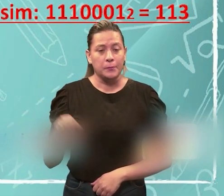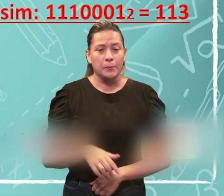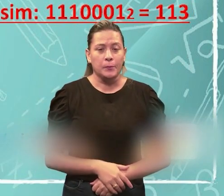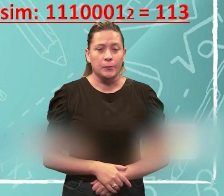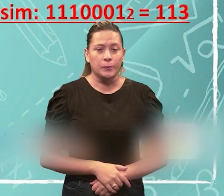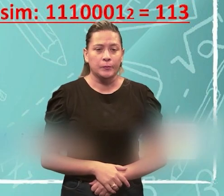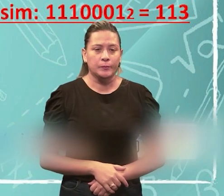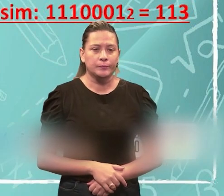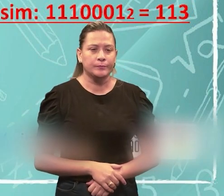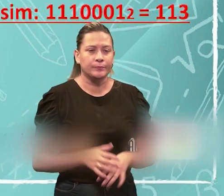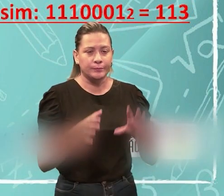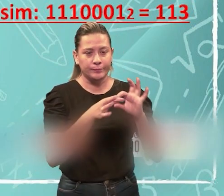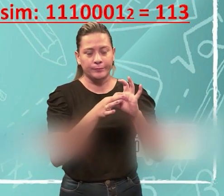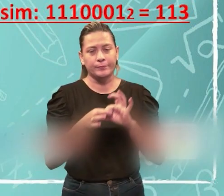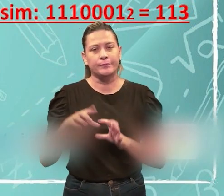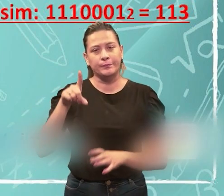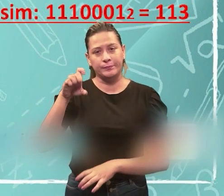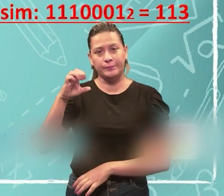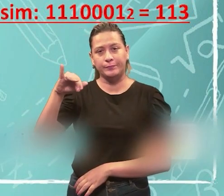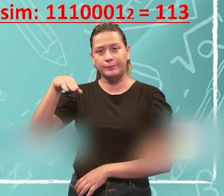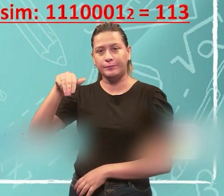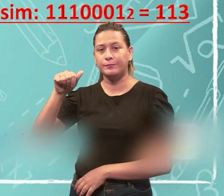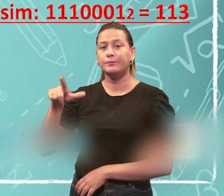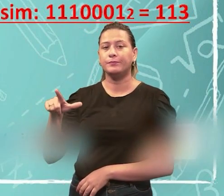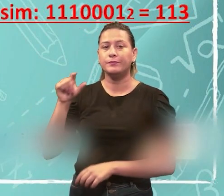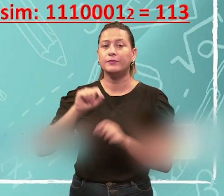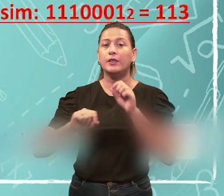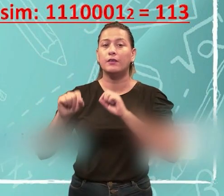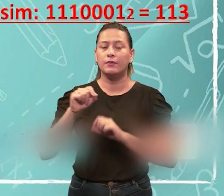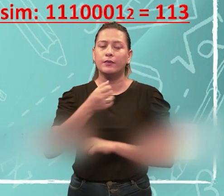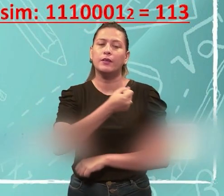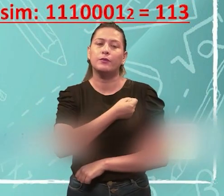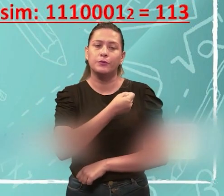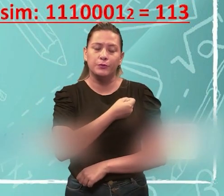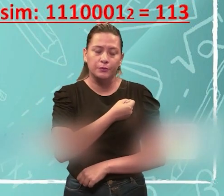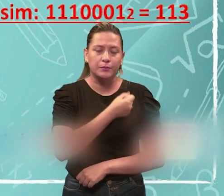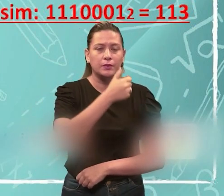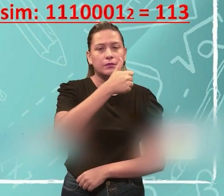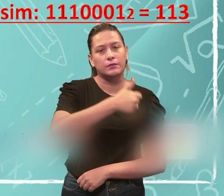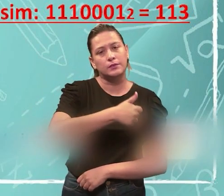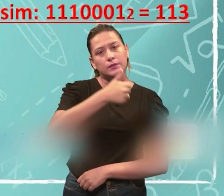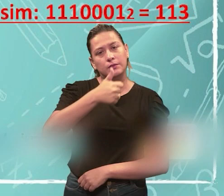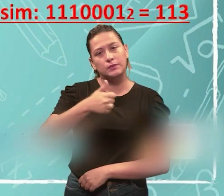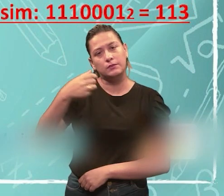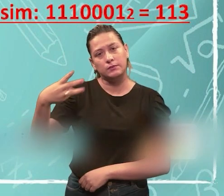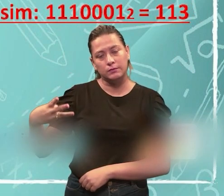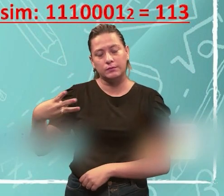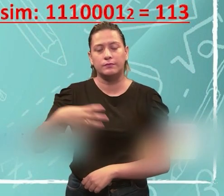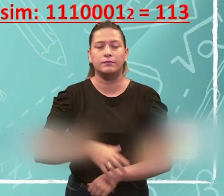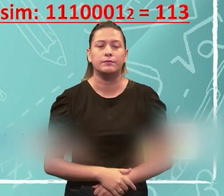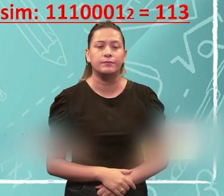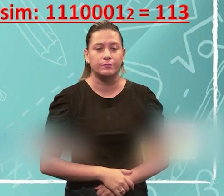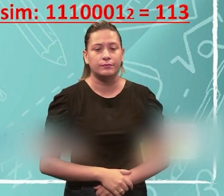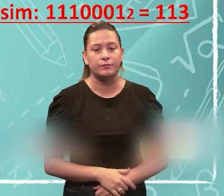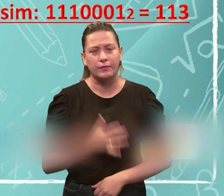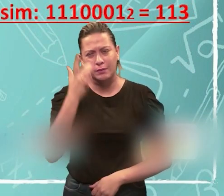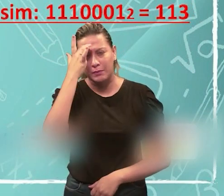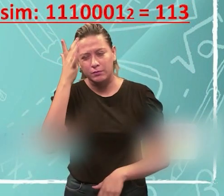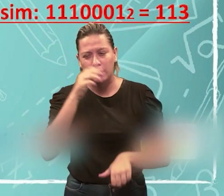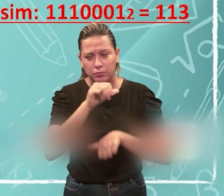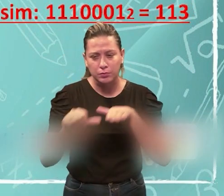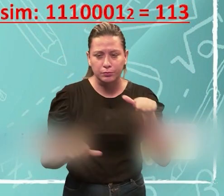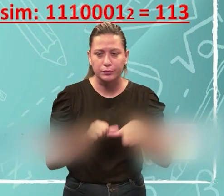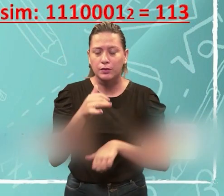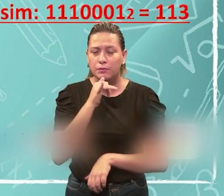em decimal, é o número 113, ok? Então, é mais fácil ainda a conversão.